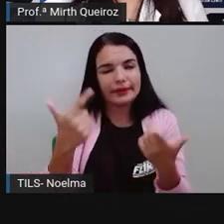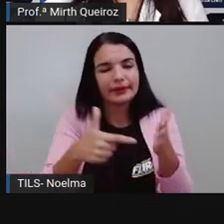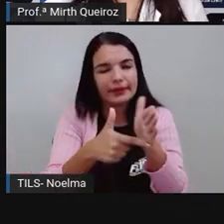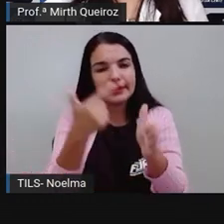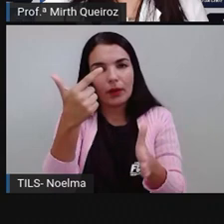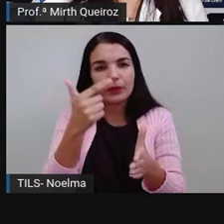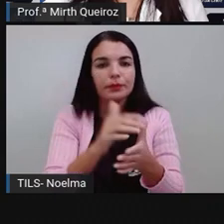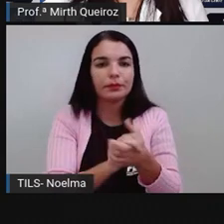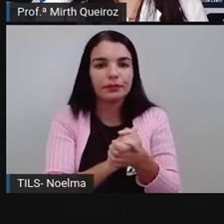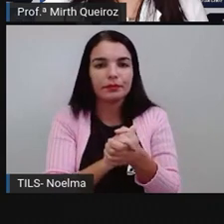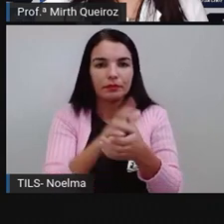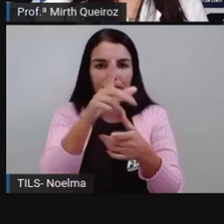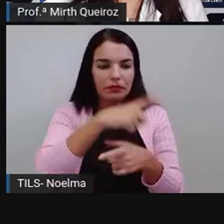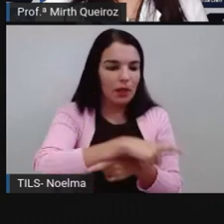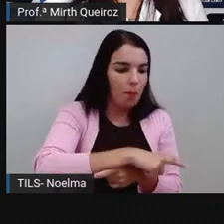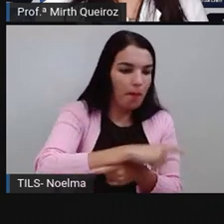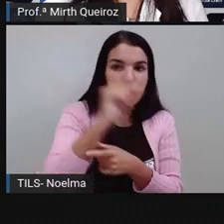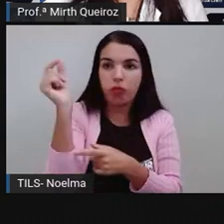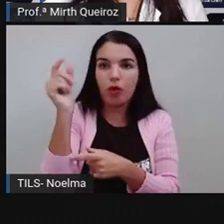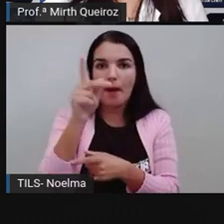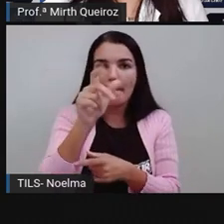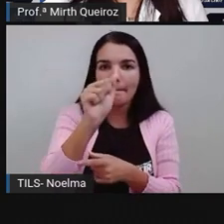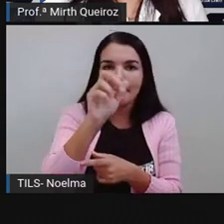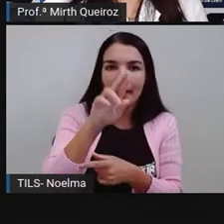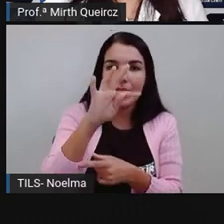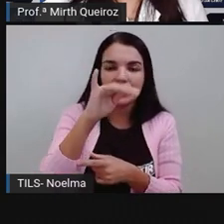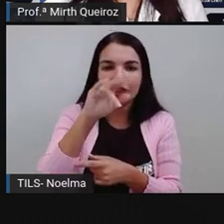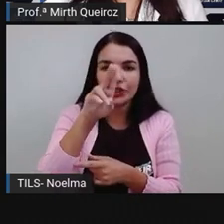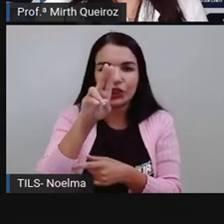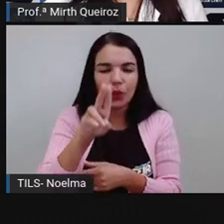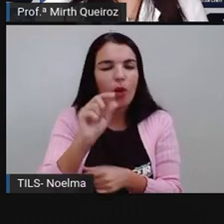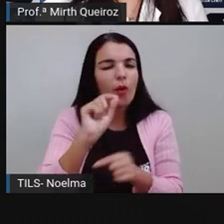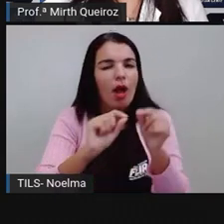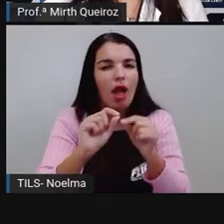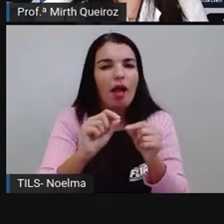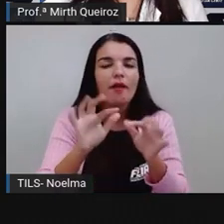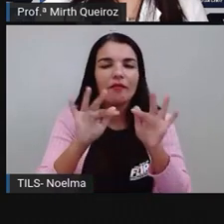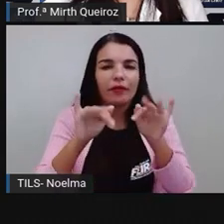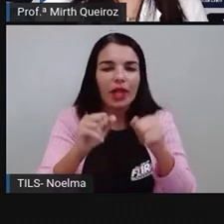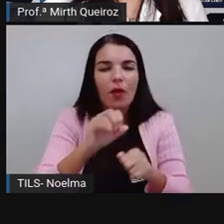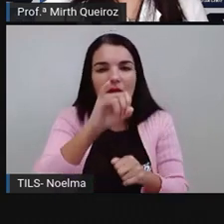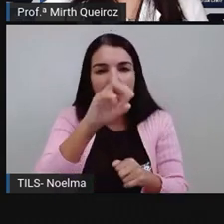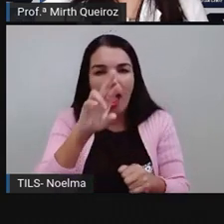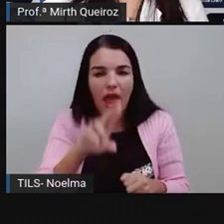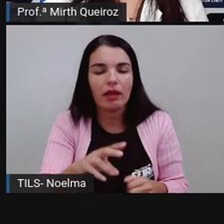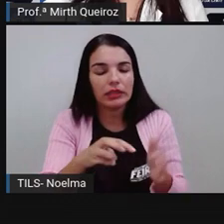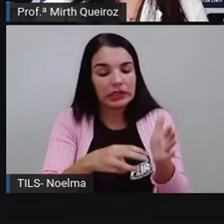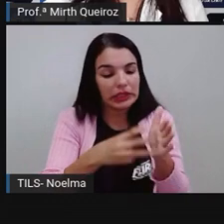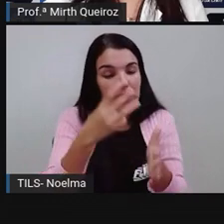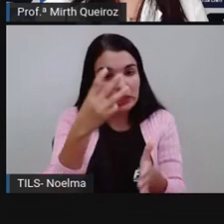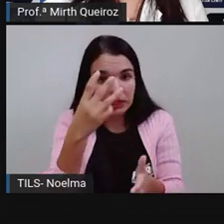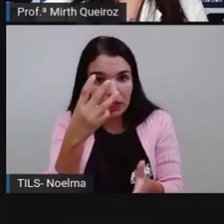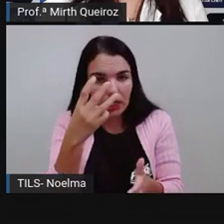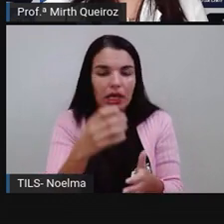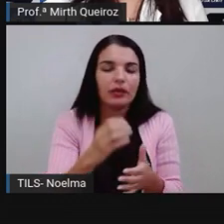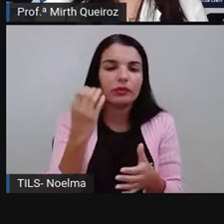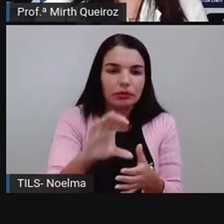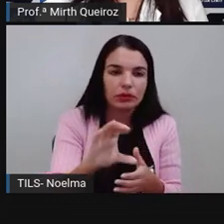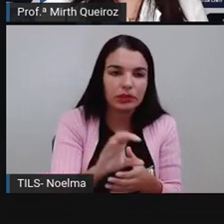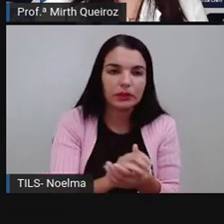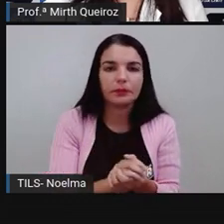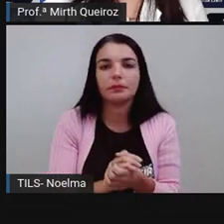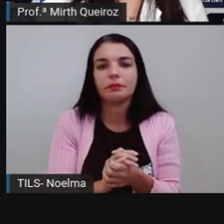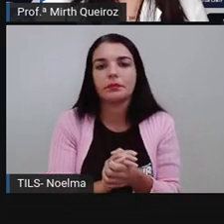conjugação. Partiu, é do verbo partir. Termina em IR. Então, terceira